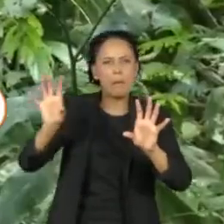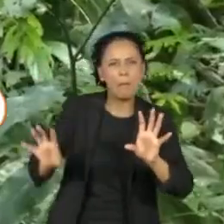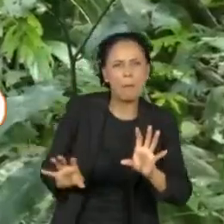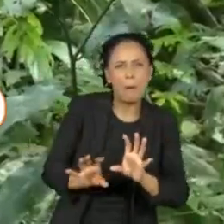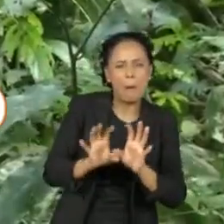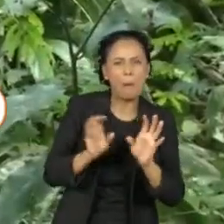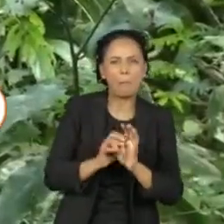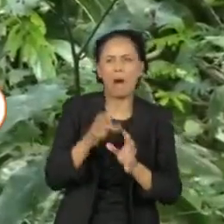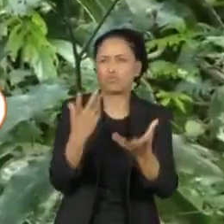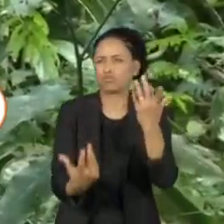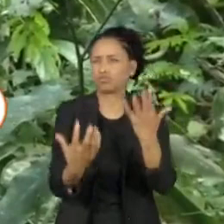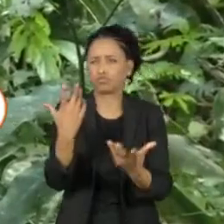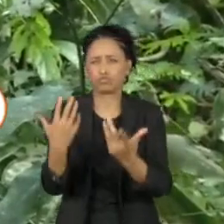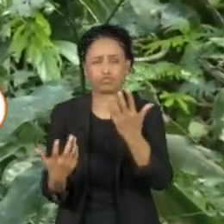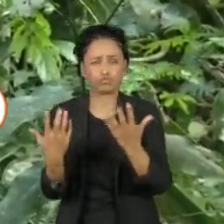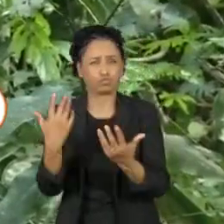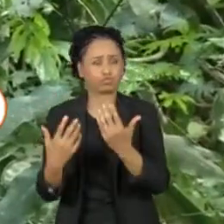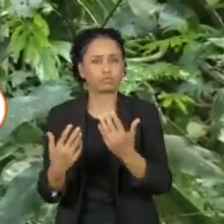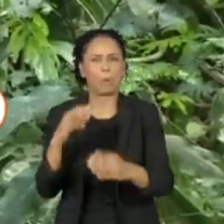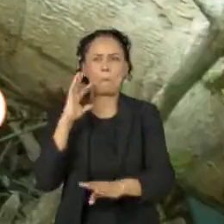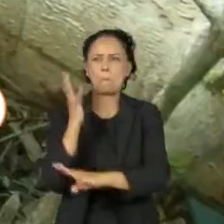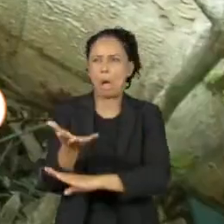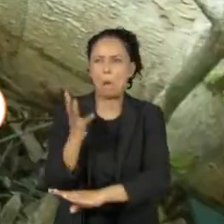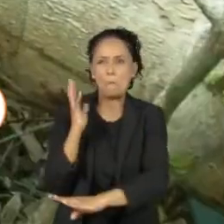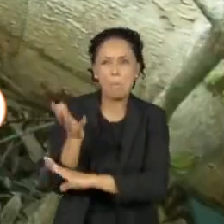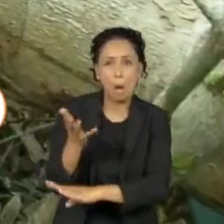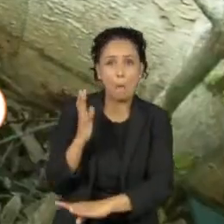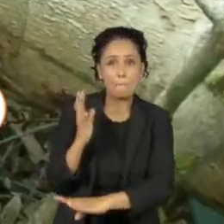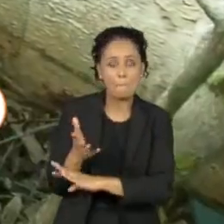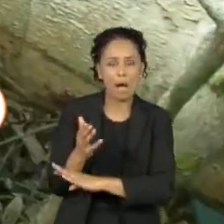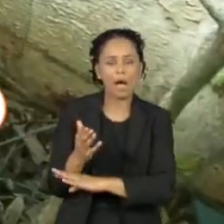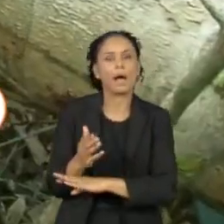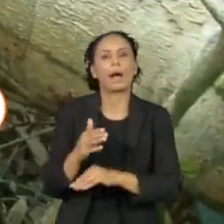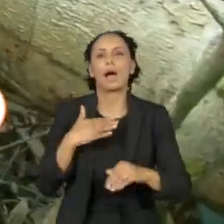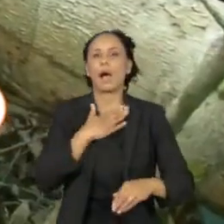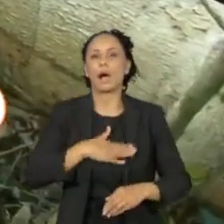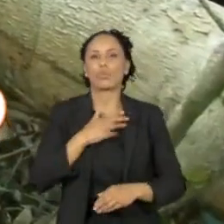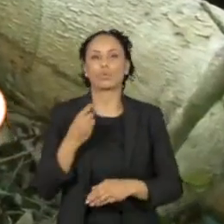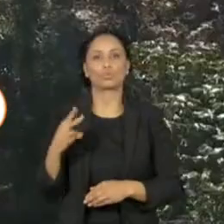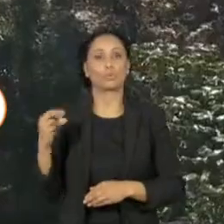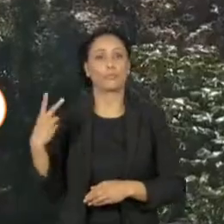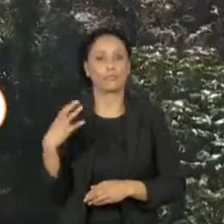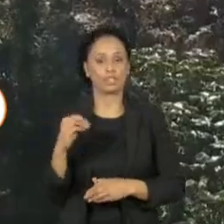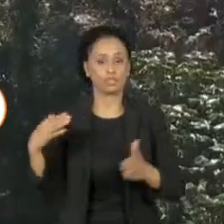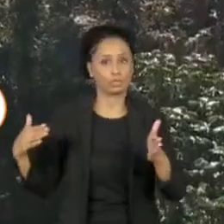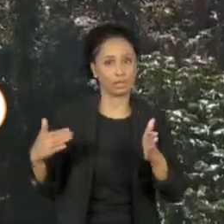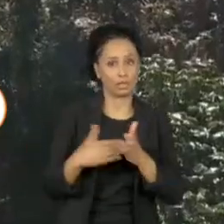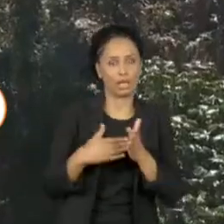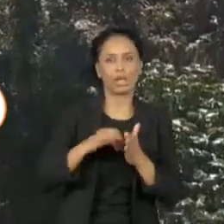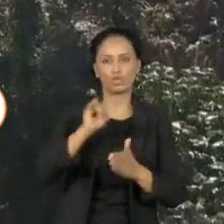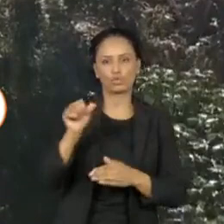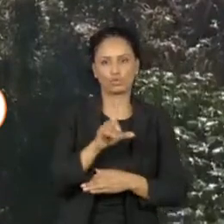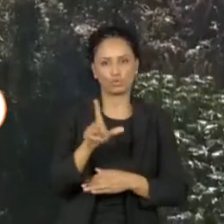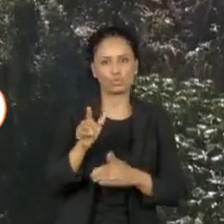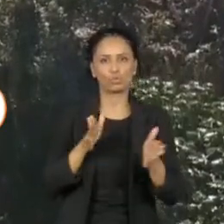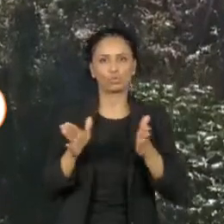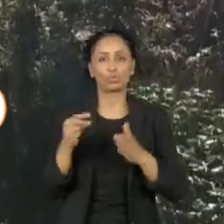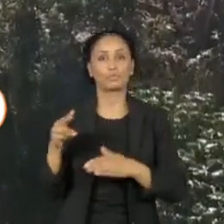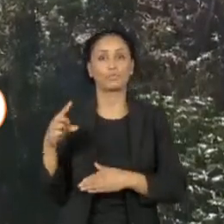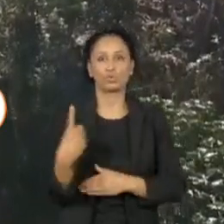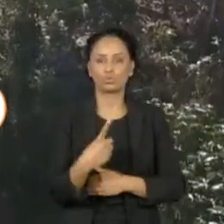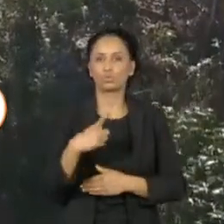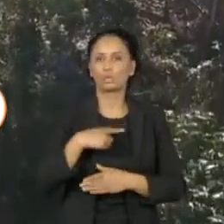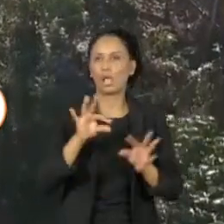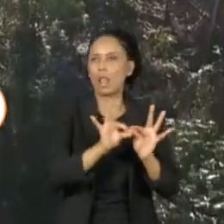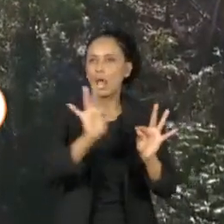2019. Só entre agosto de 2020 e julho de 2021, por exemplo, foram 13 mil quilômetros